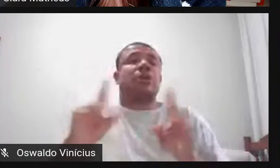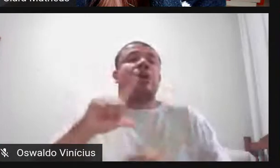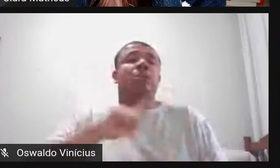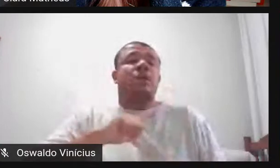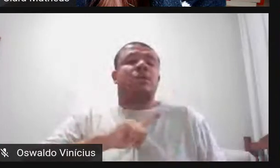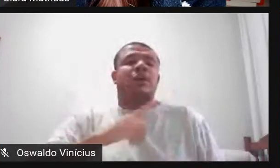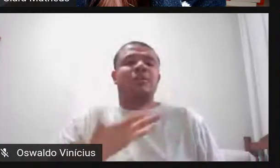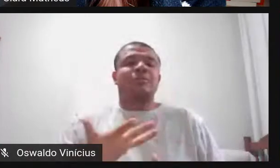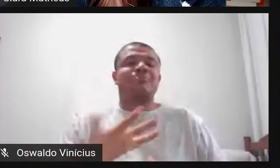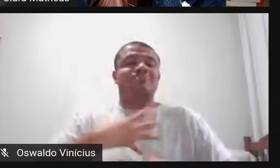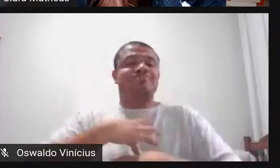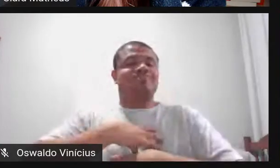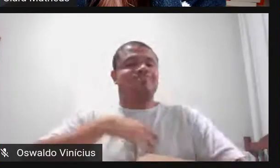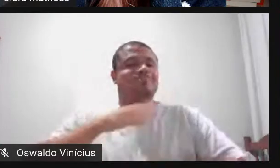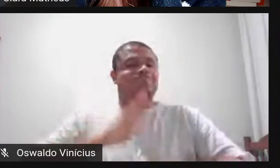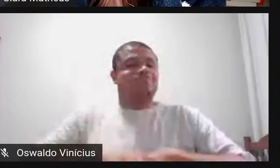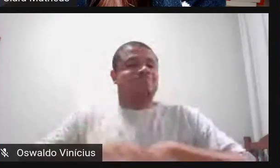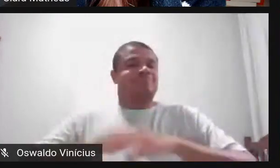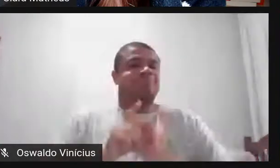consumir esse tipo de mídia